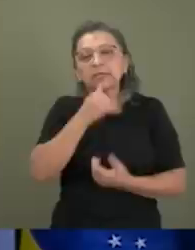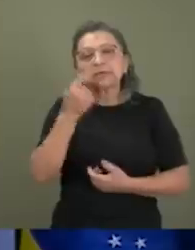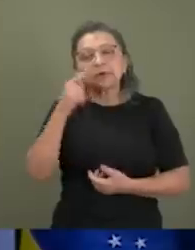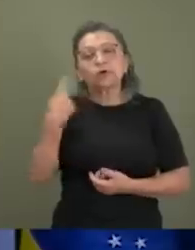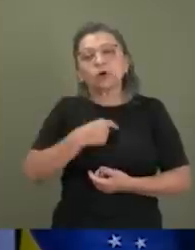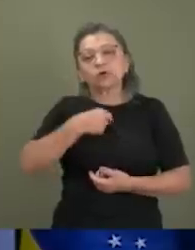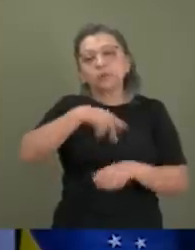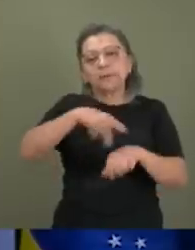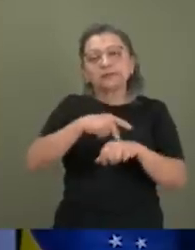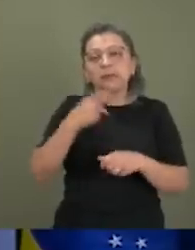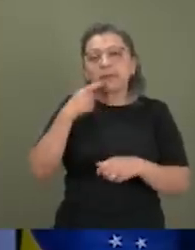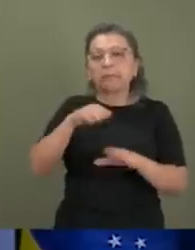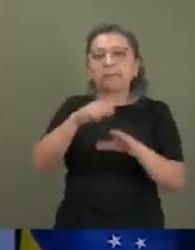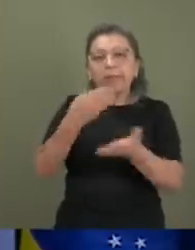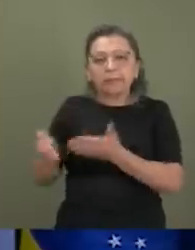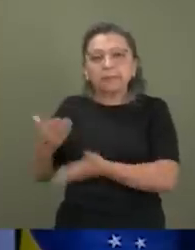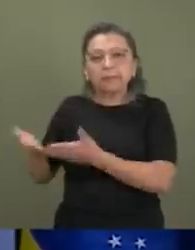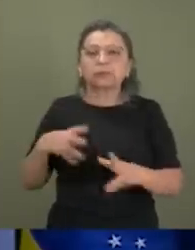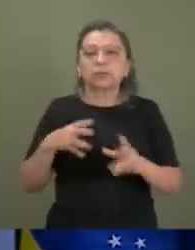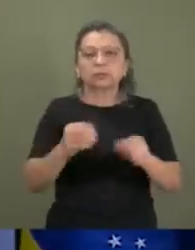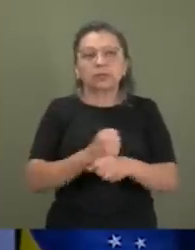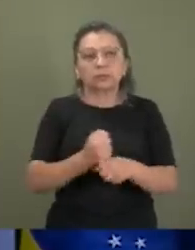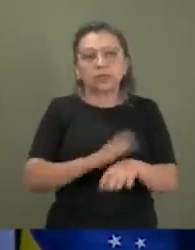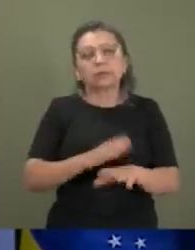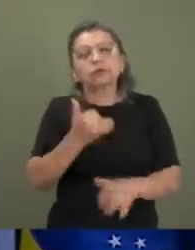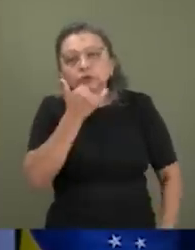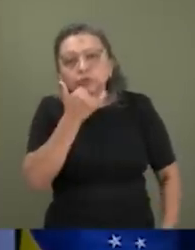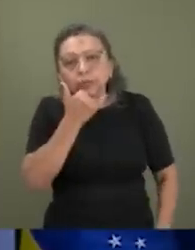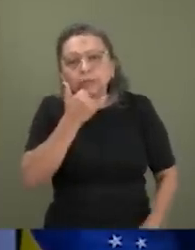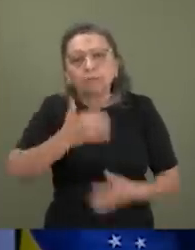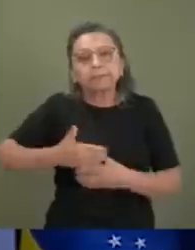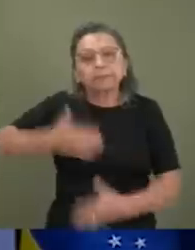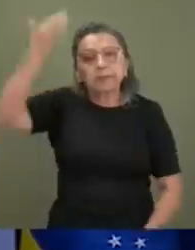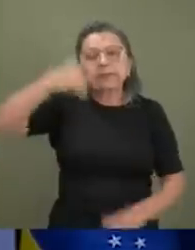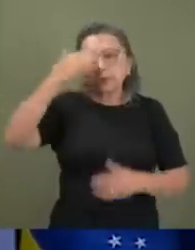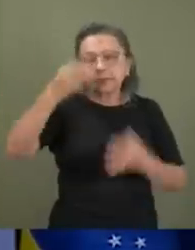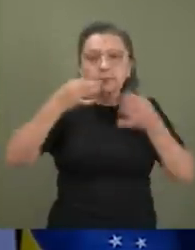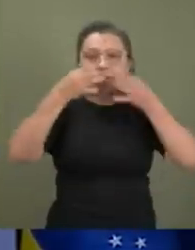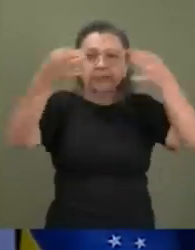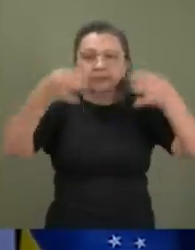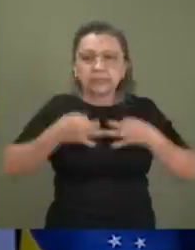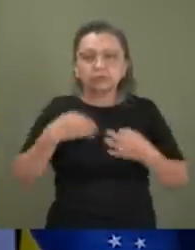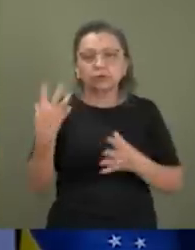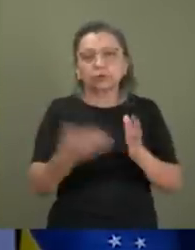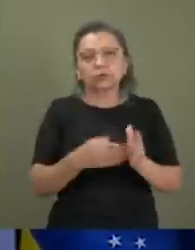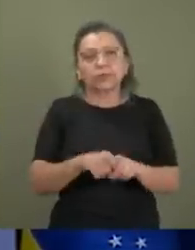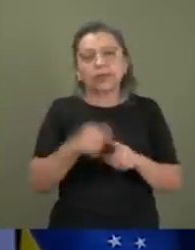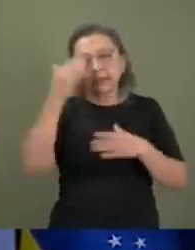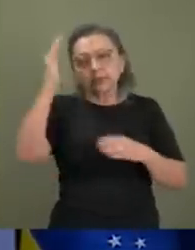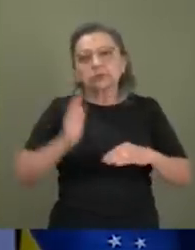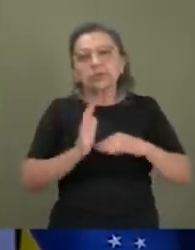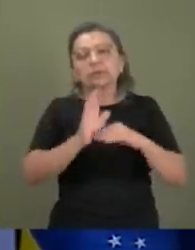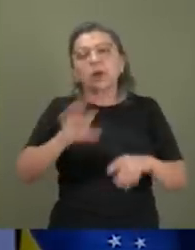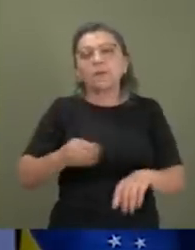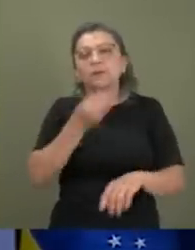nosso país ser passado para trás em tantas matérias durante tanto tempo. Me desculpa por me alongar, mas eu agradeço a atenção de todos e agradeço ao Senado da República por